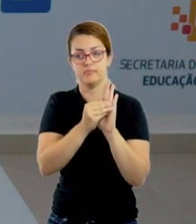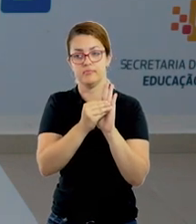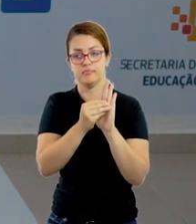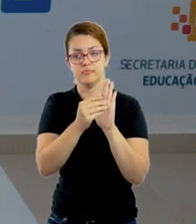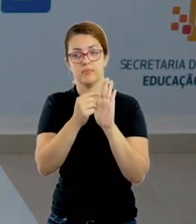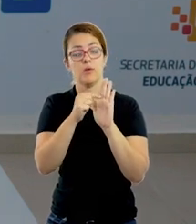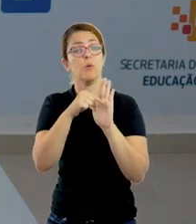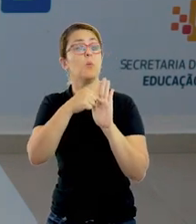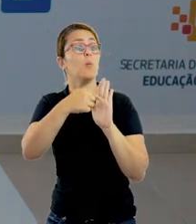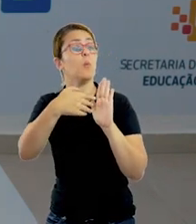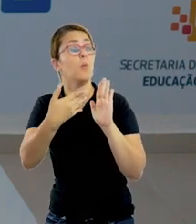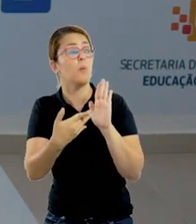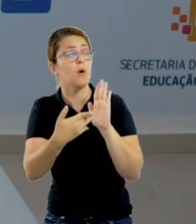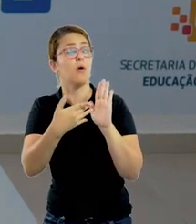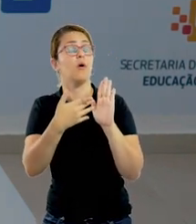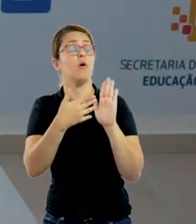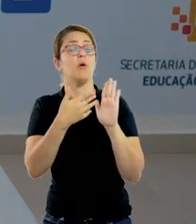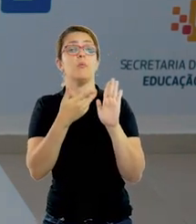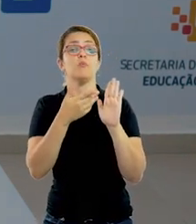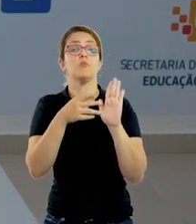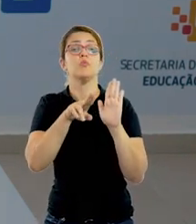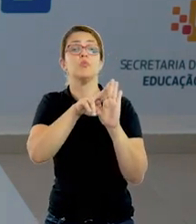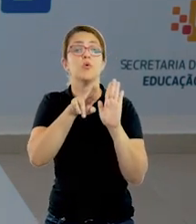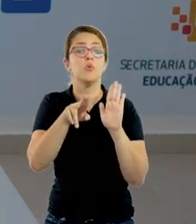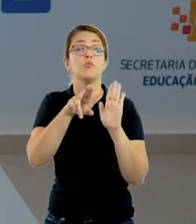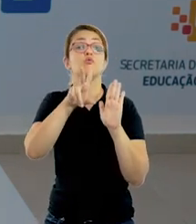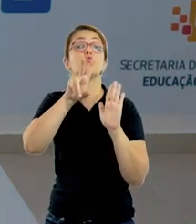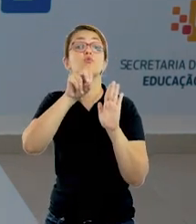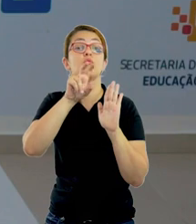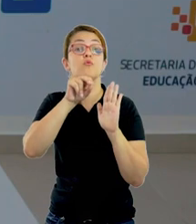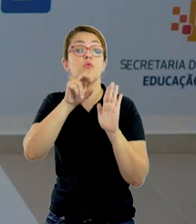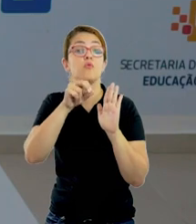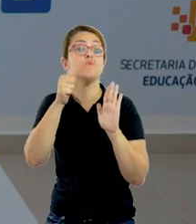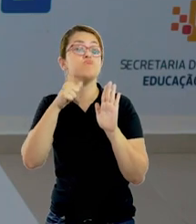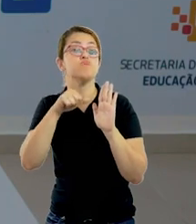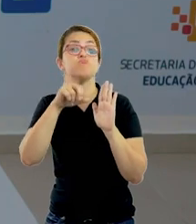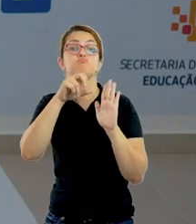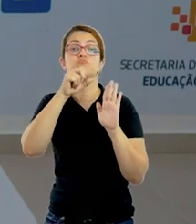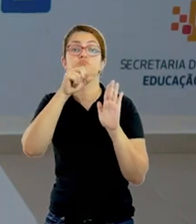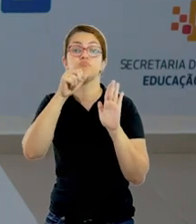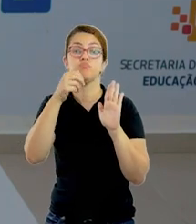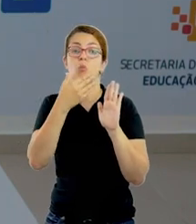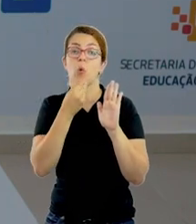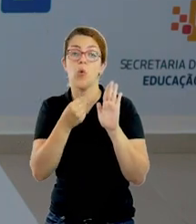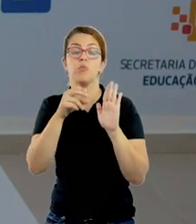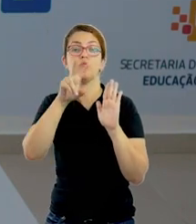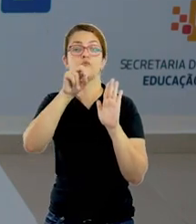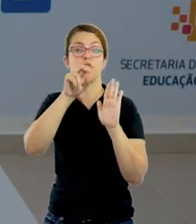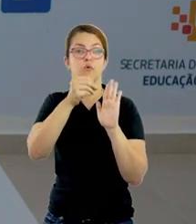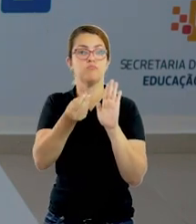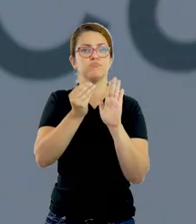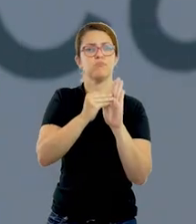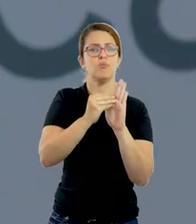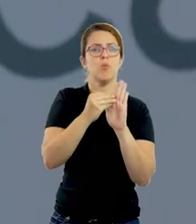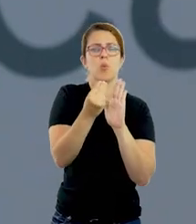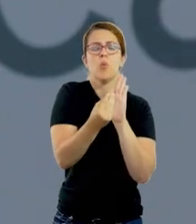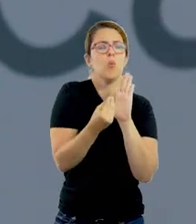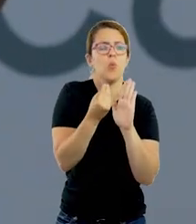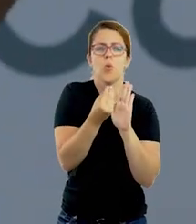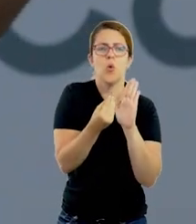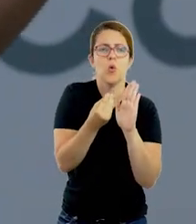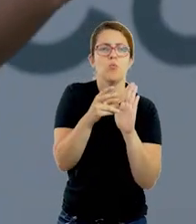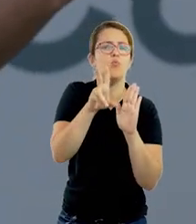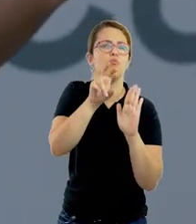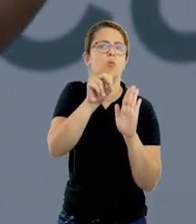cara, se aqui é a minha mãe, qual o nome dos meus avós? Se eu tivé-los, escrevo aqui também. E escrevo em cima,